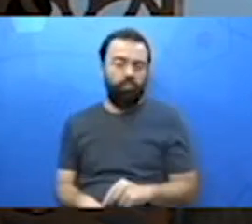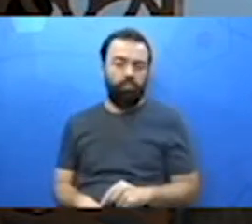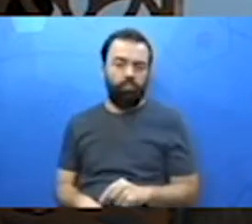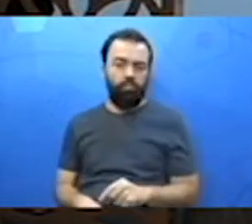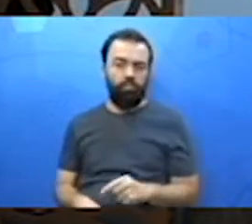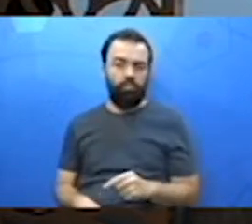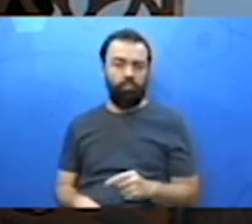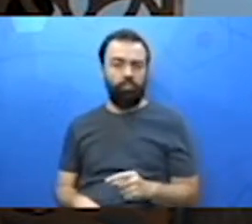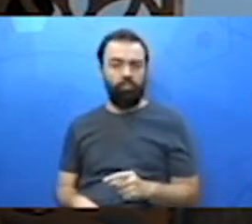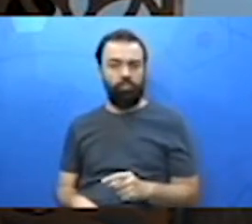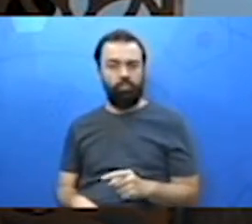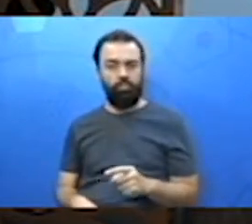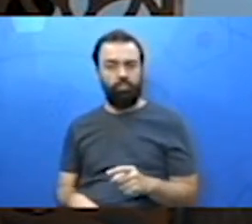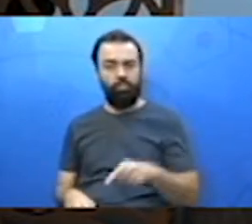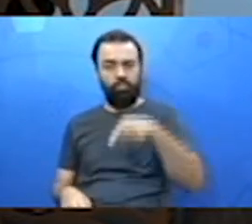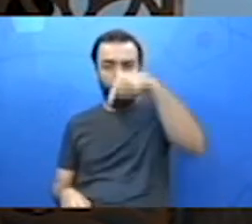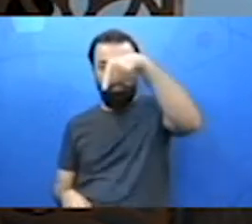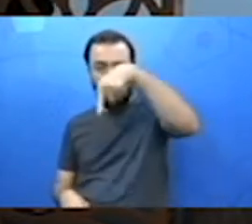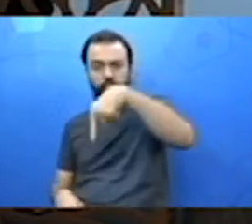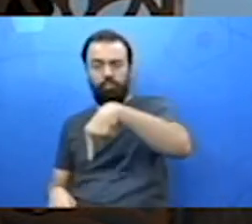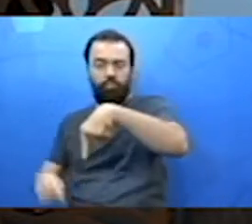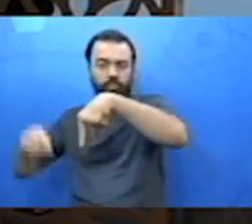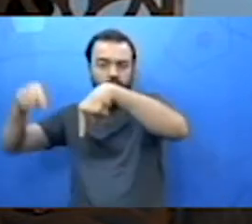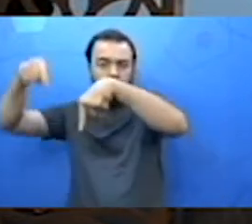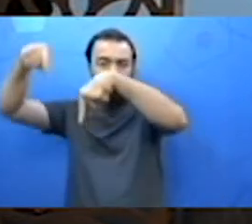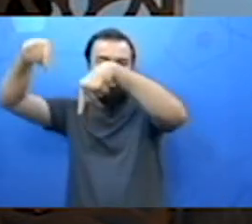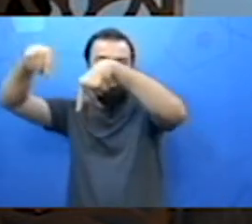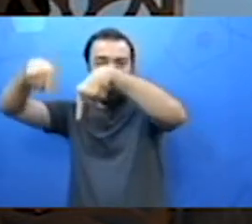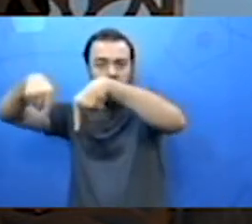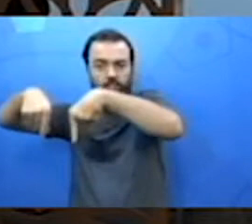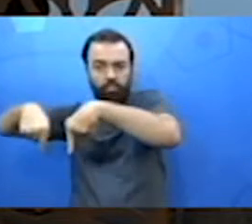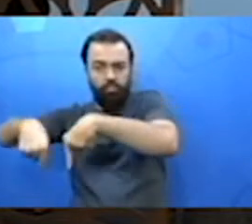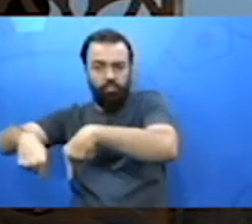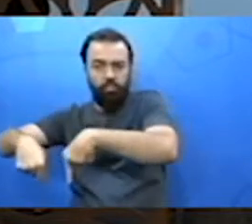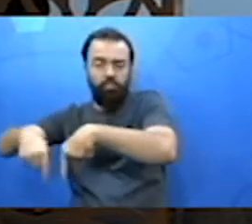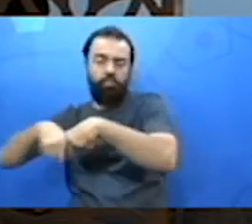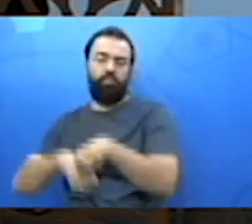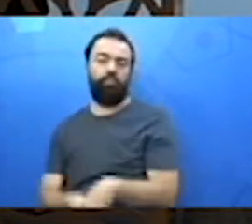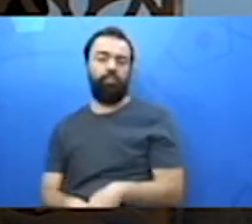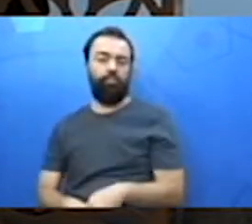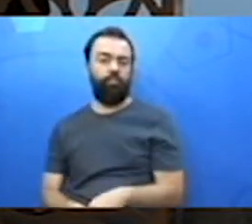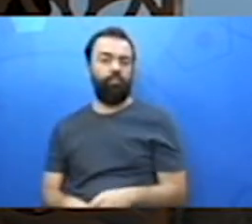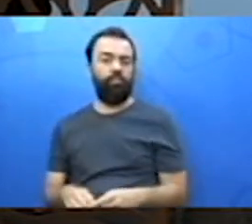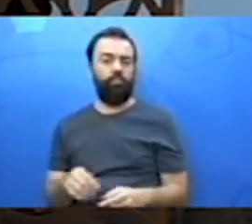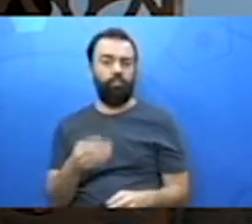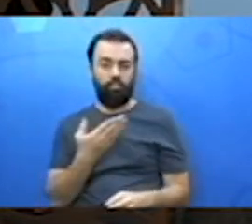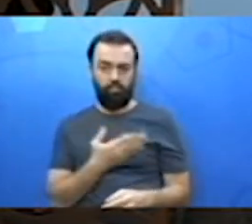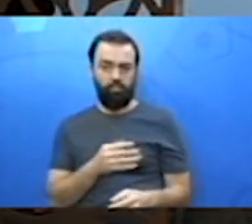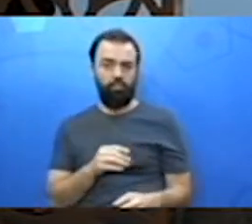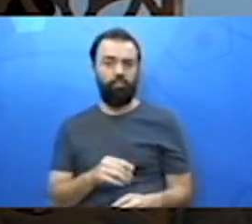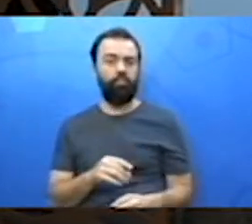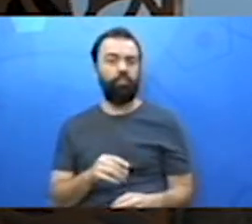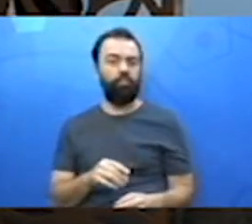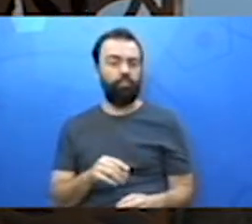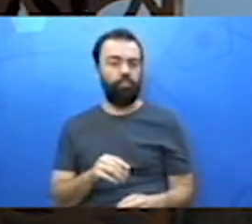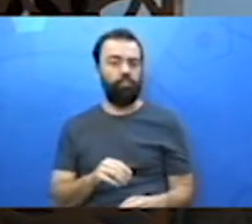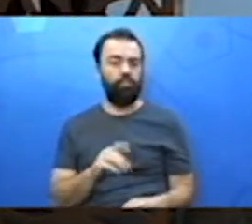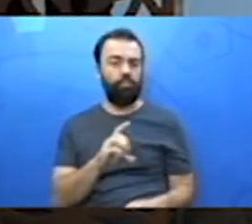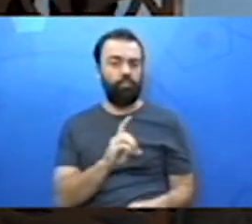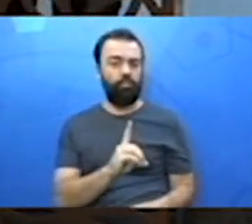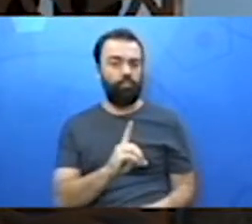Se uma grandeza diminui, ela também tem, a outra também tem que diminuir. Então, isso é uma grandeza